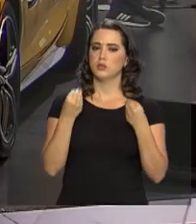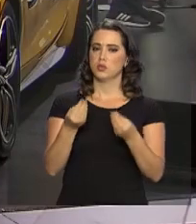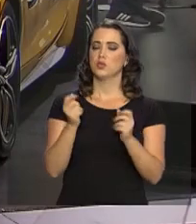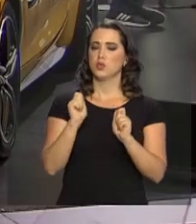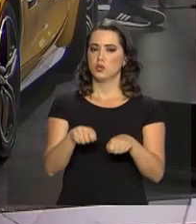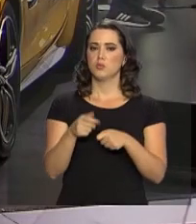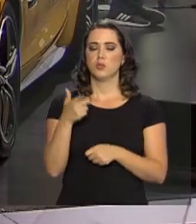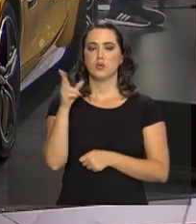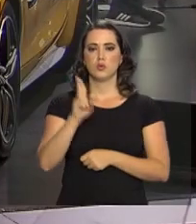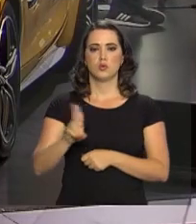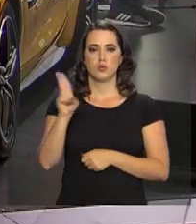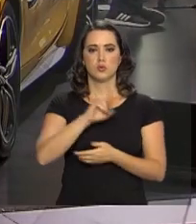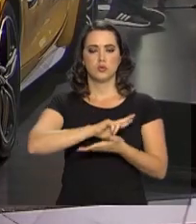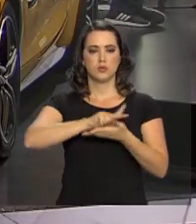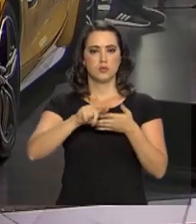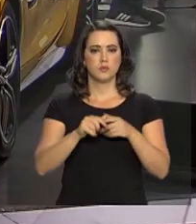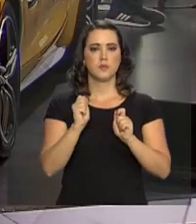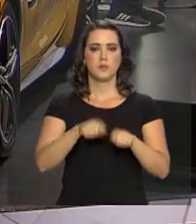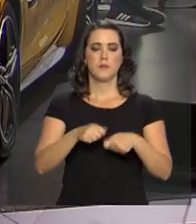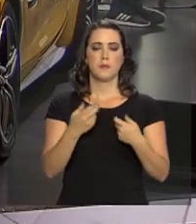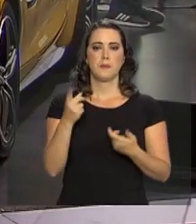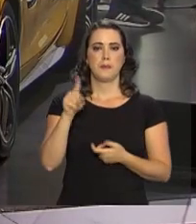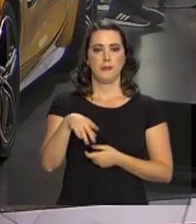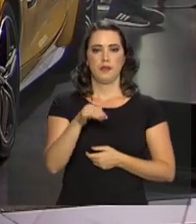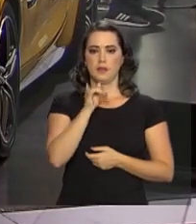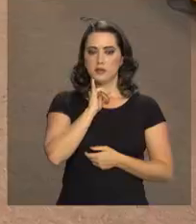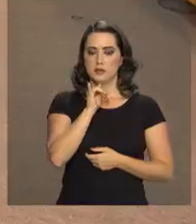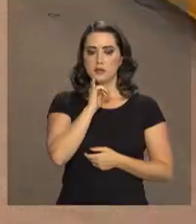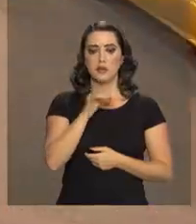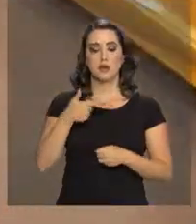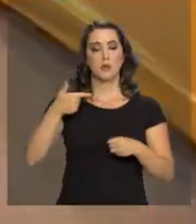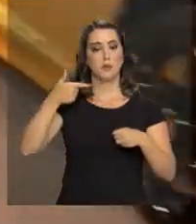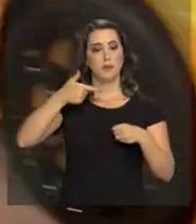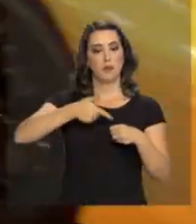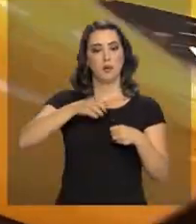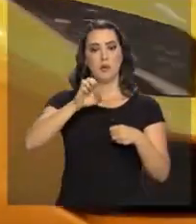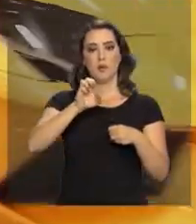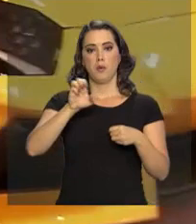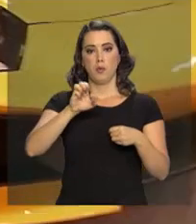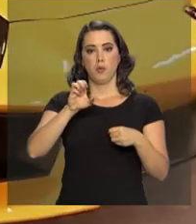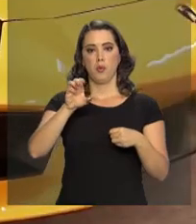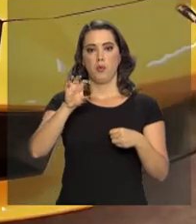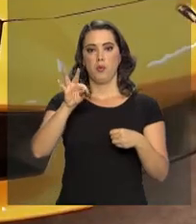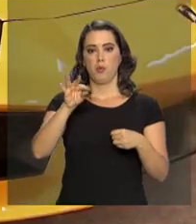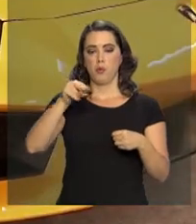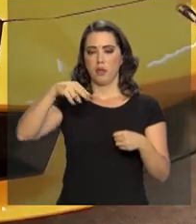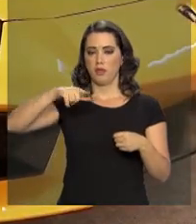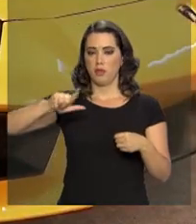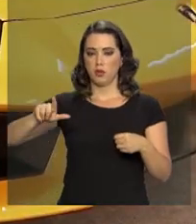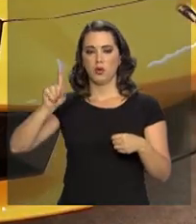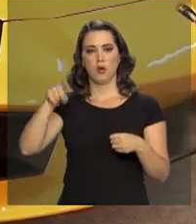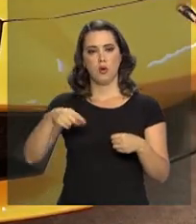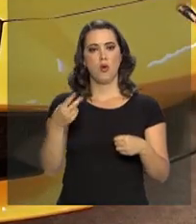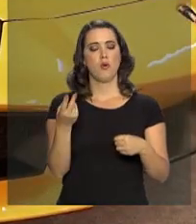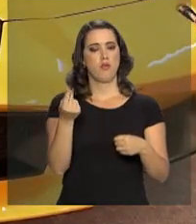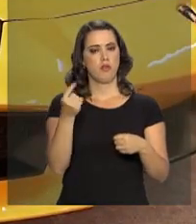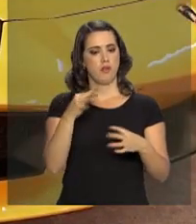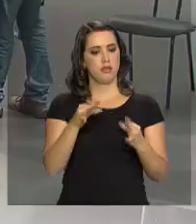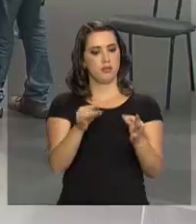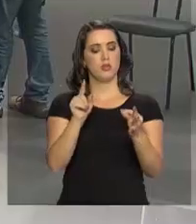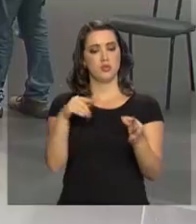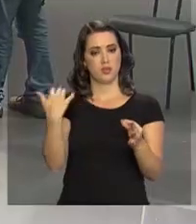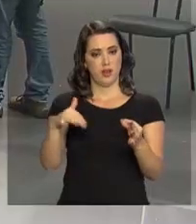utilizar as potencialidades no Brasil. É o caso, por exemplo, do etanol, que é uma tecnologia muito cara para nós